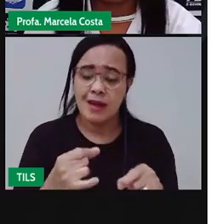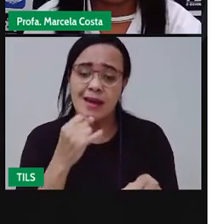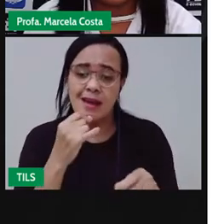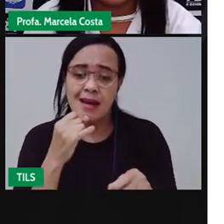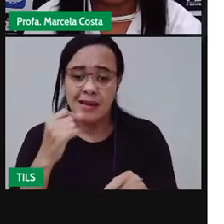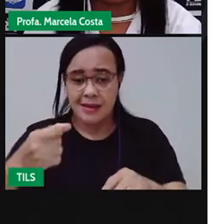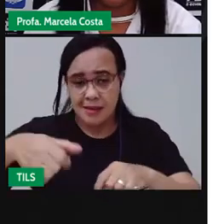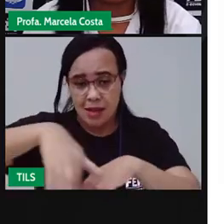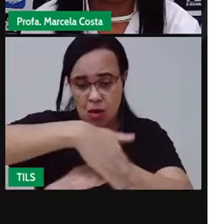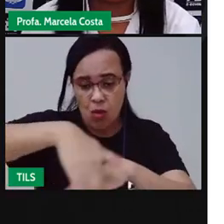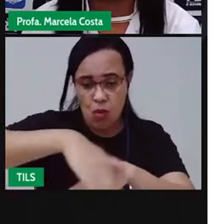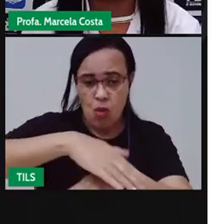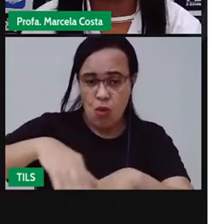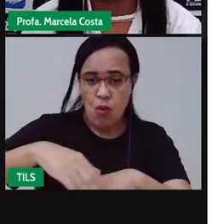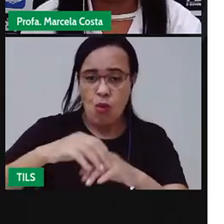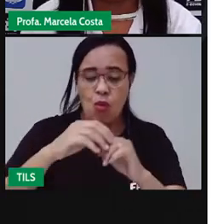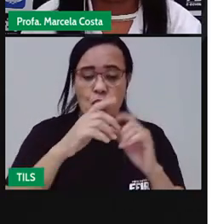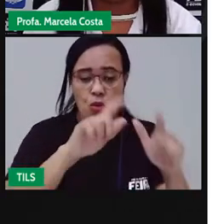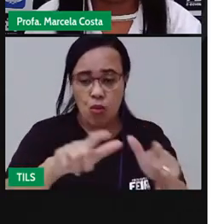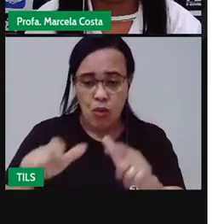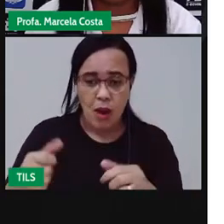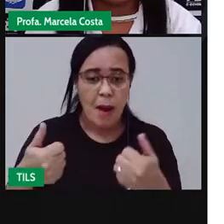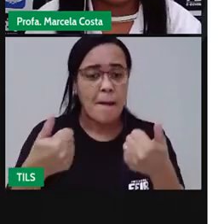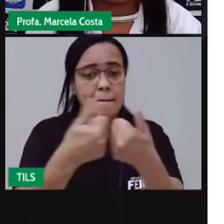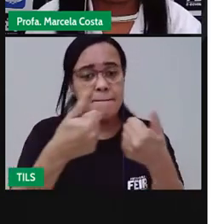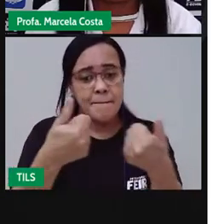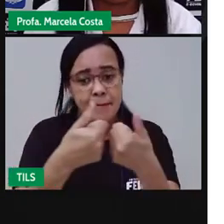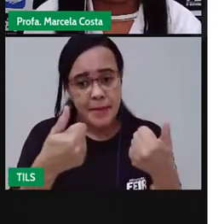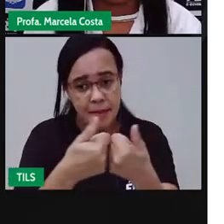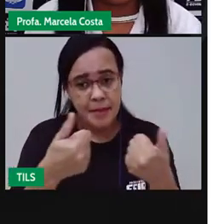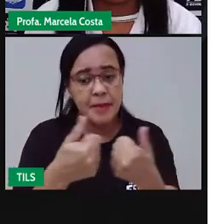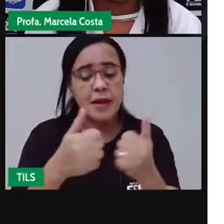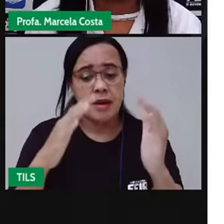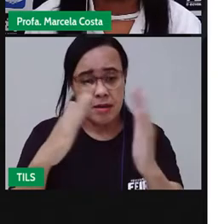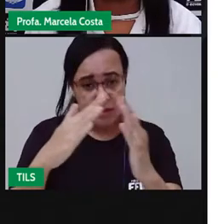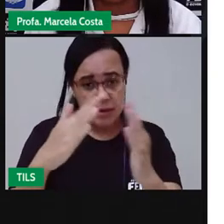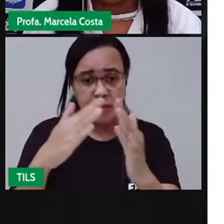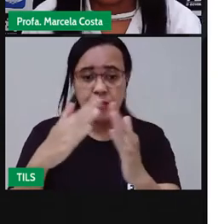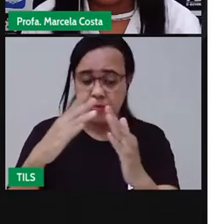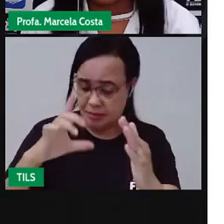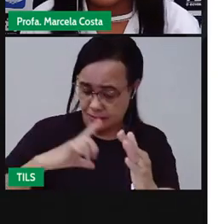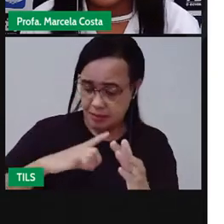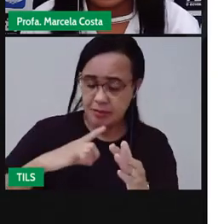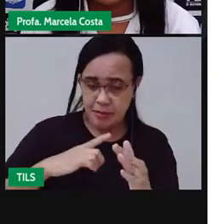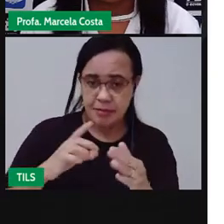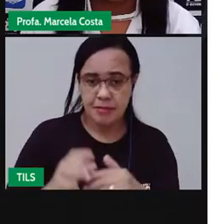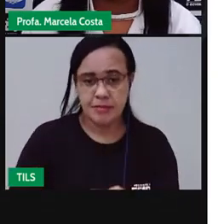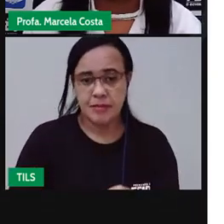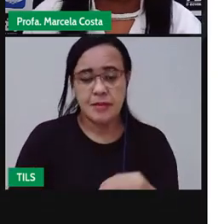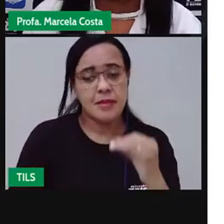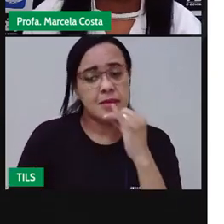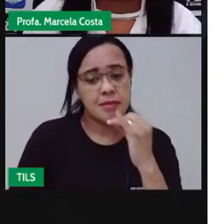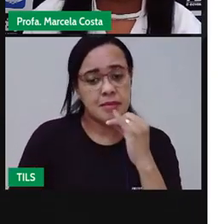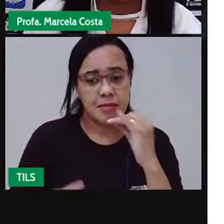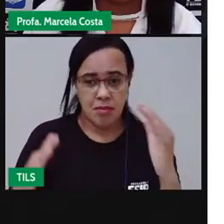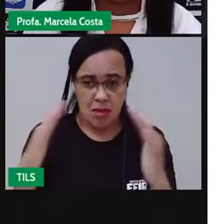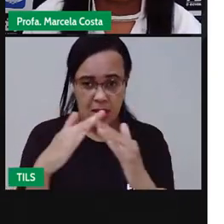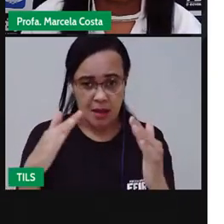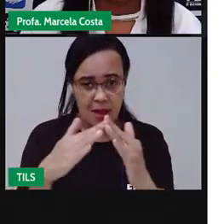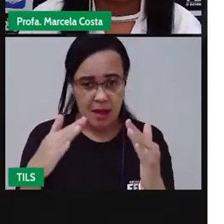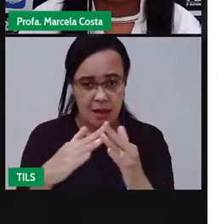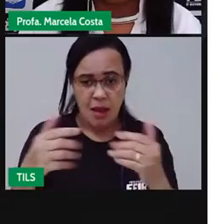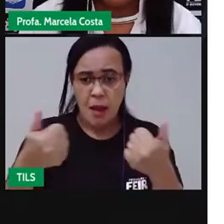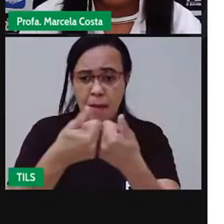esses aspectos que estão ao redor da casa. Por exemplo, essa casa, eu posso dizer que ela está